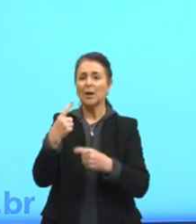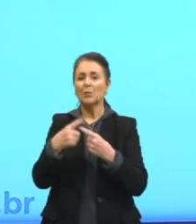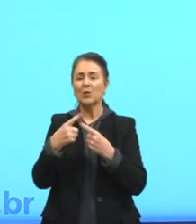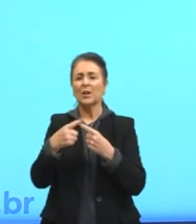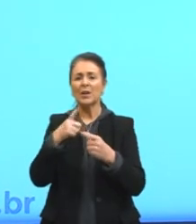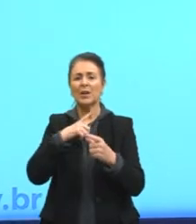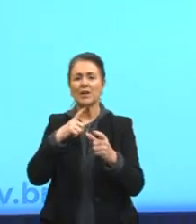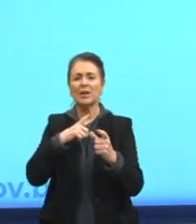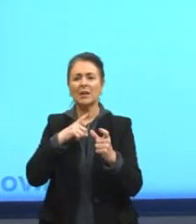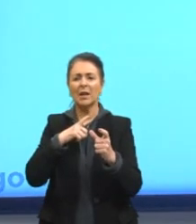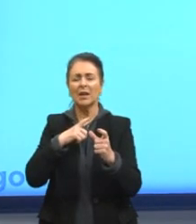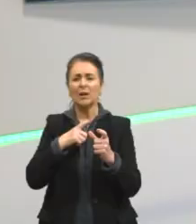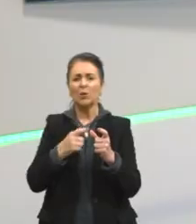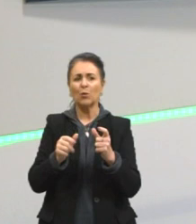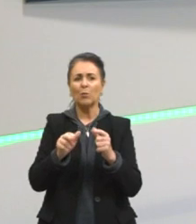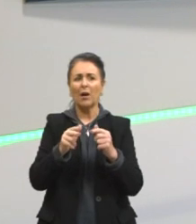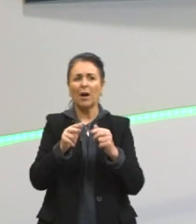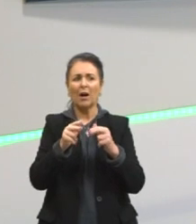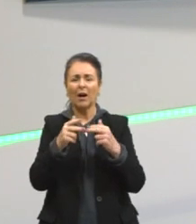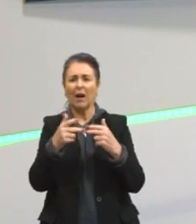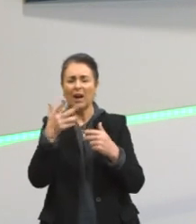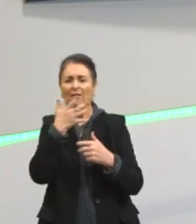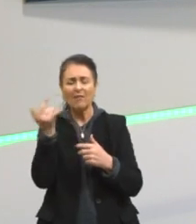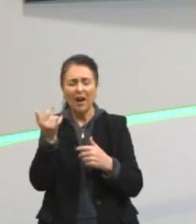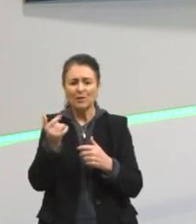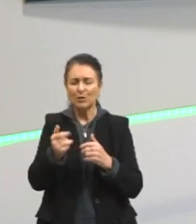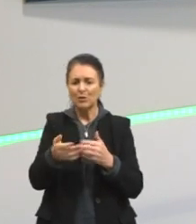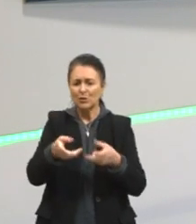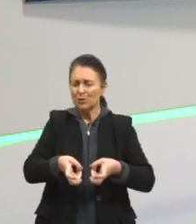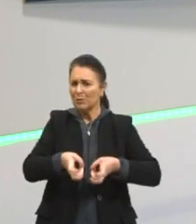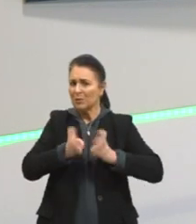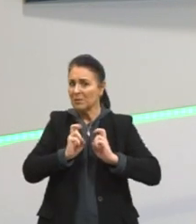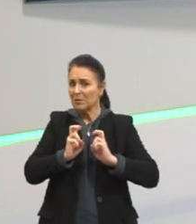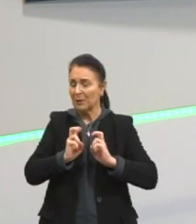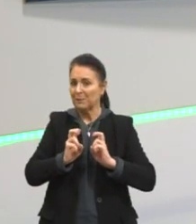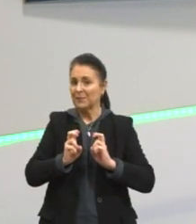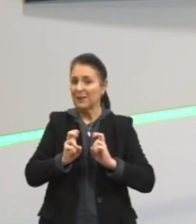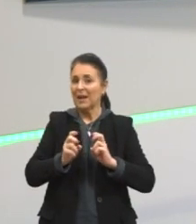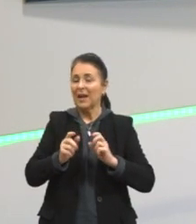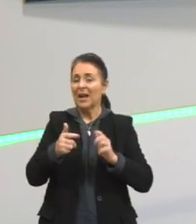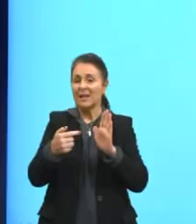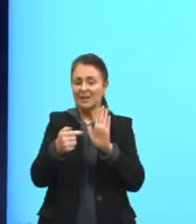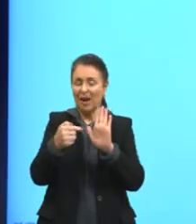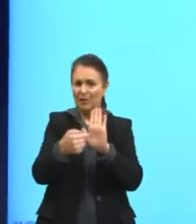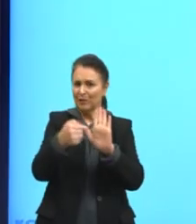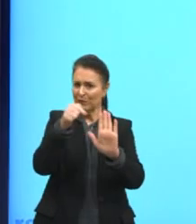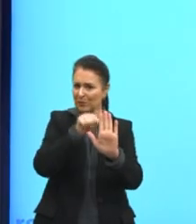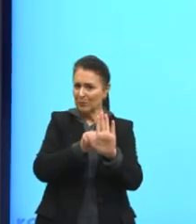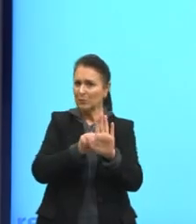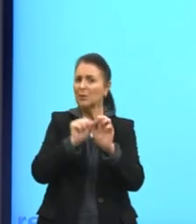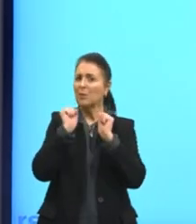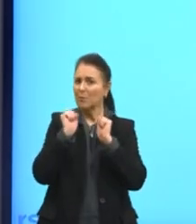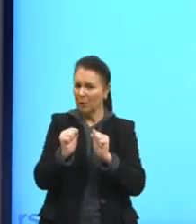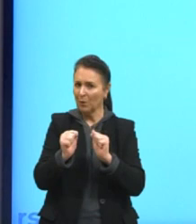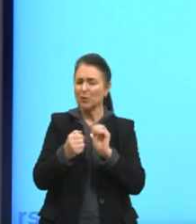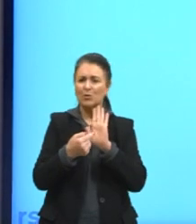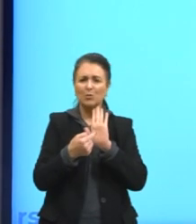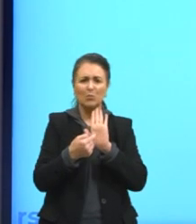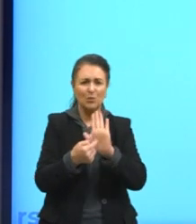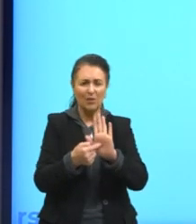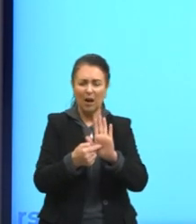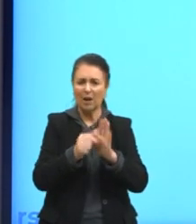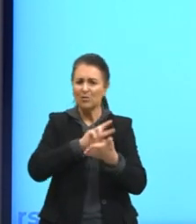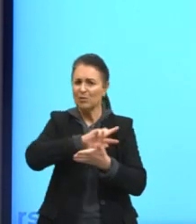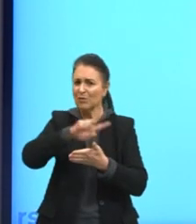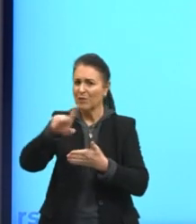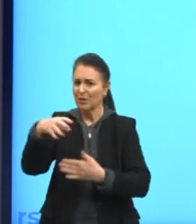facilmente identificável. Essa figura pode ser apresentada de várias formas. Observe